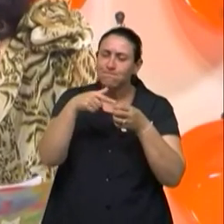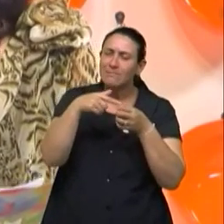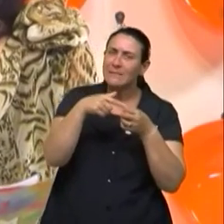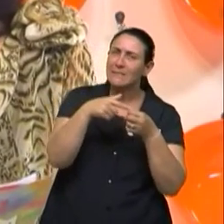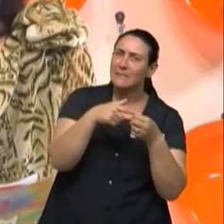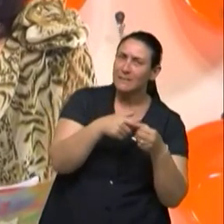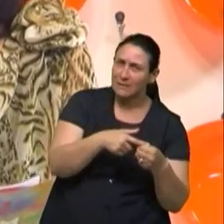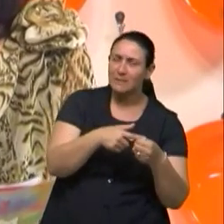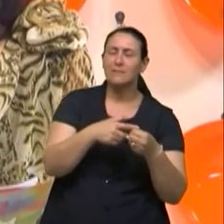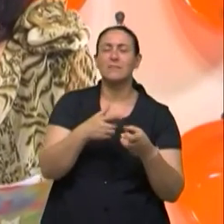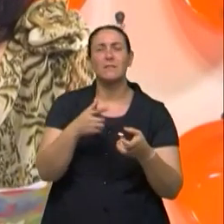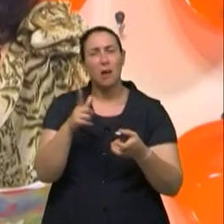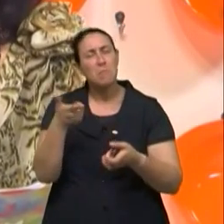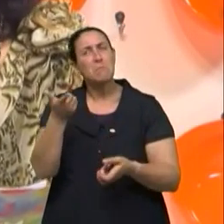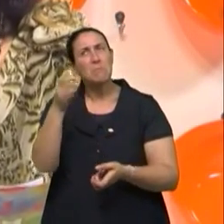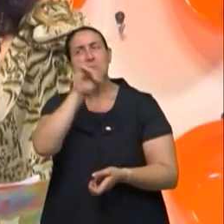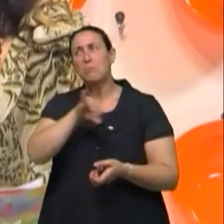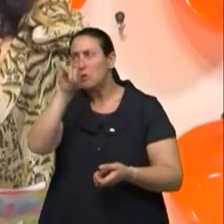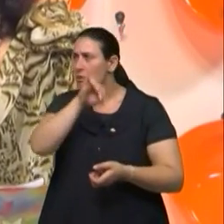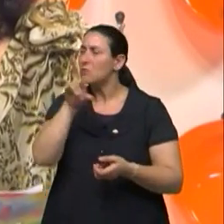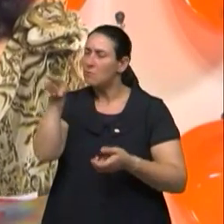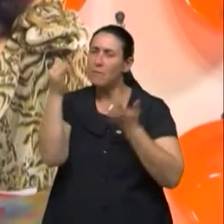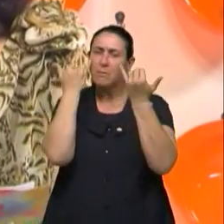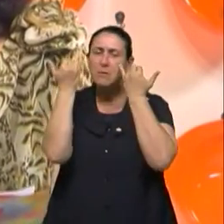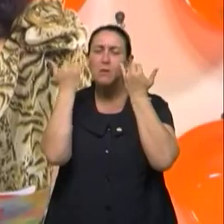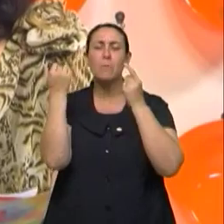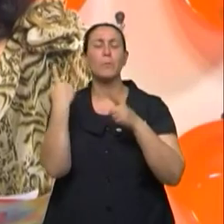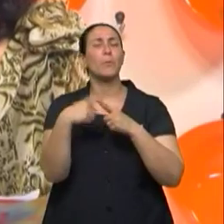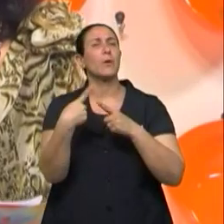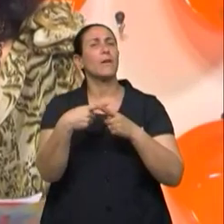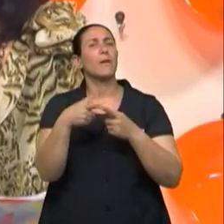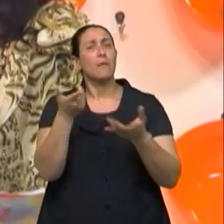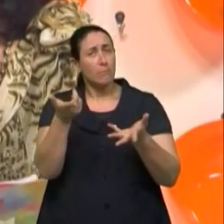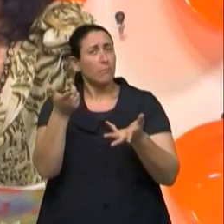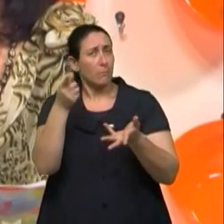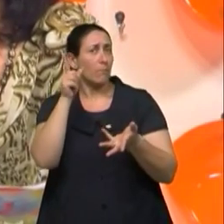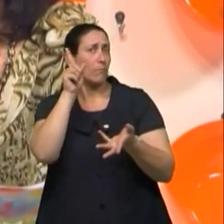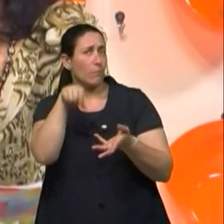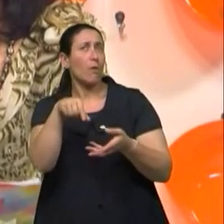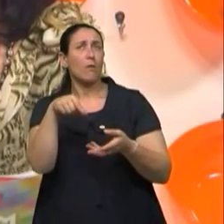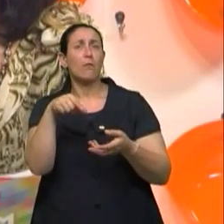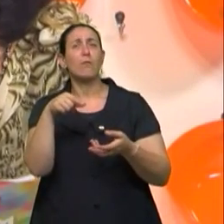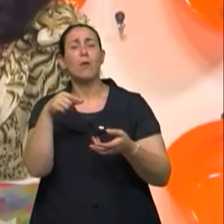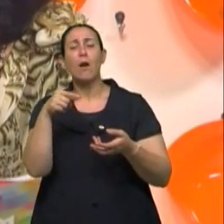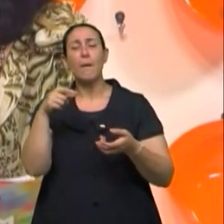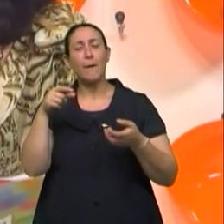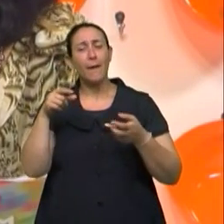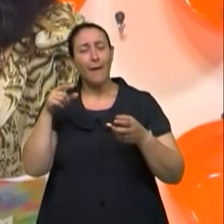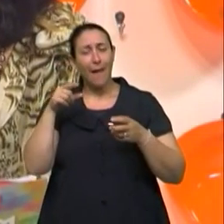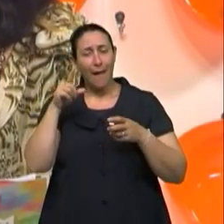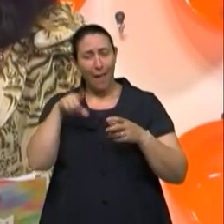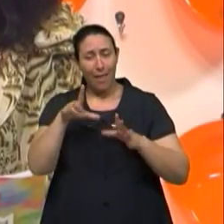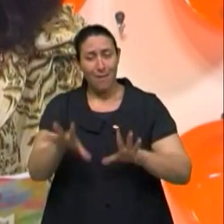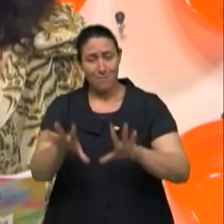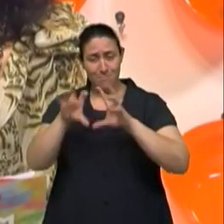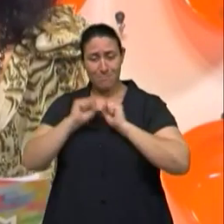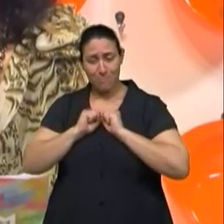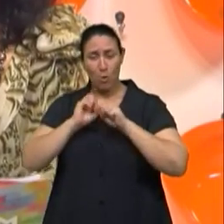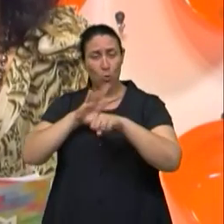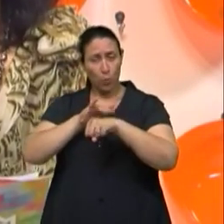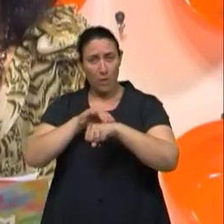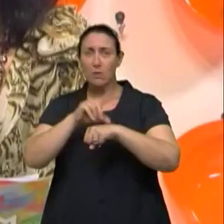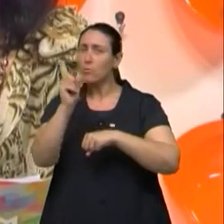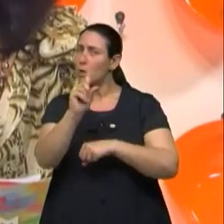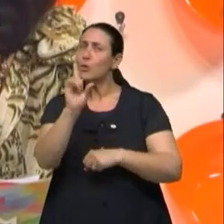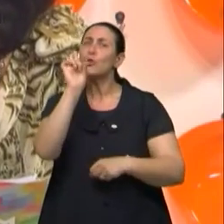dado novo para nós, pelo menos para mim aqui. O senhor traz um dado novo, que é esse novo conceito, de que essa inflamação provoca